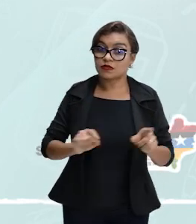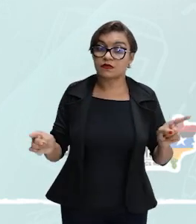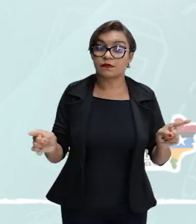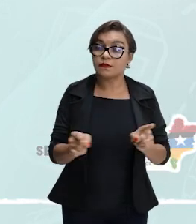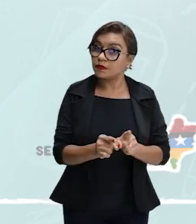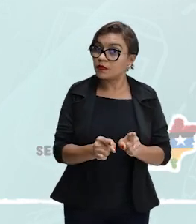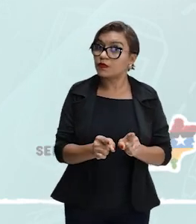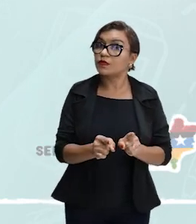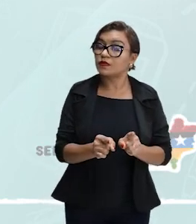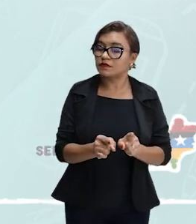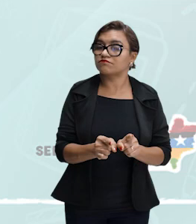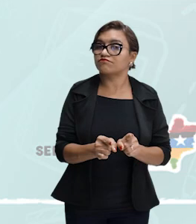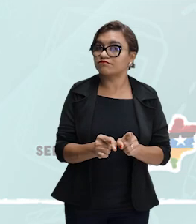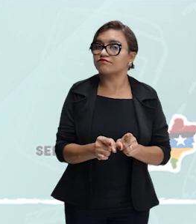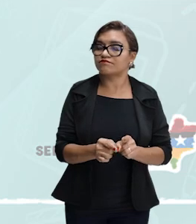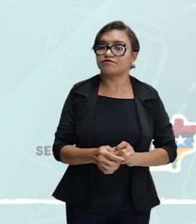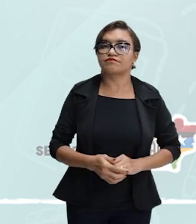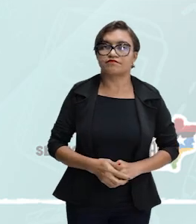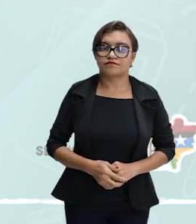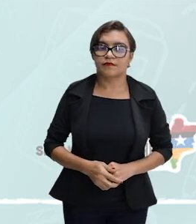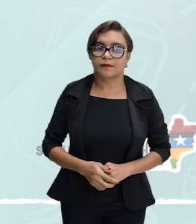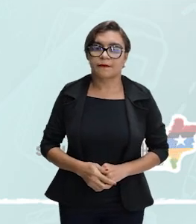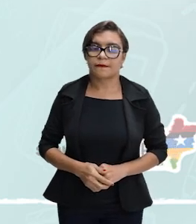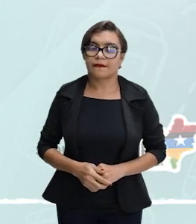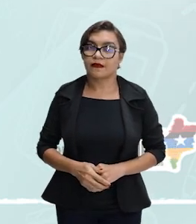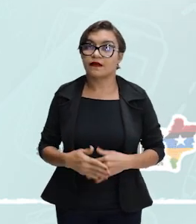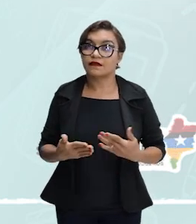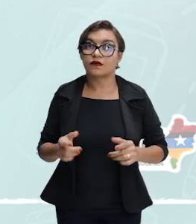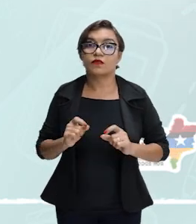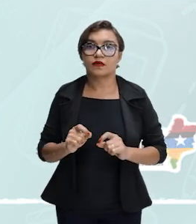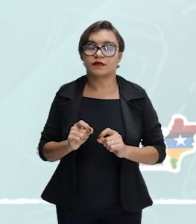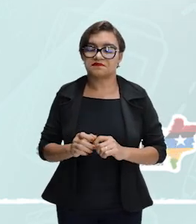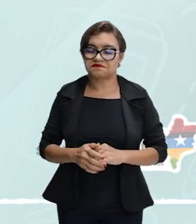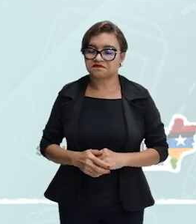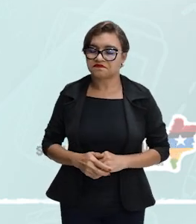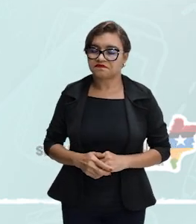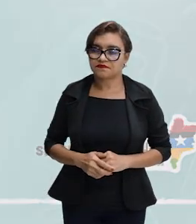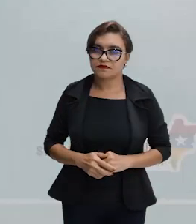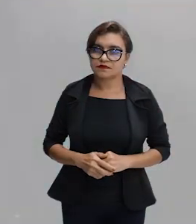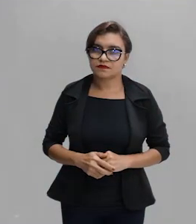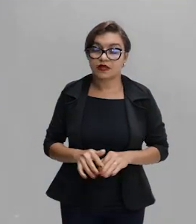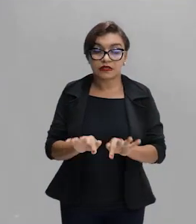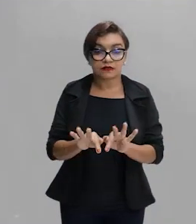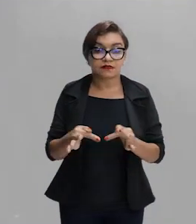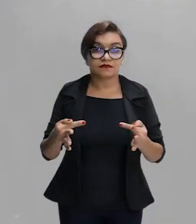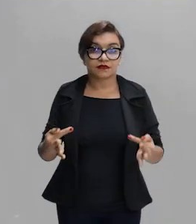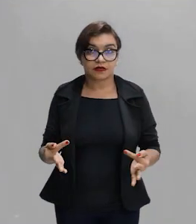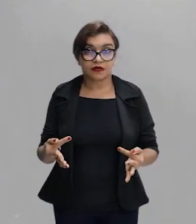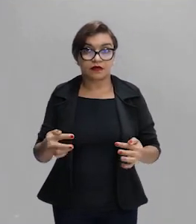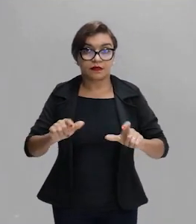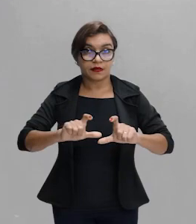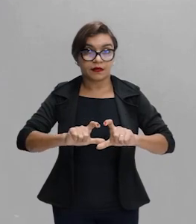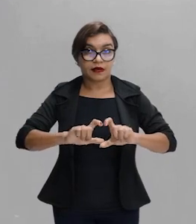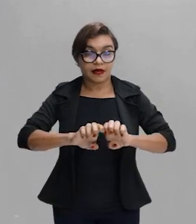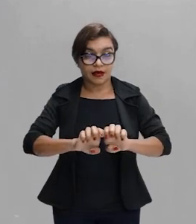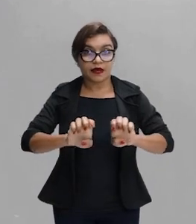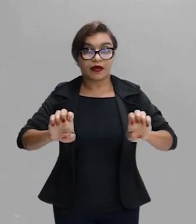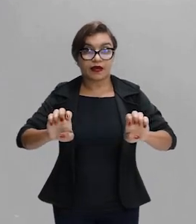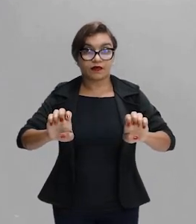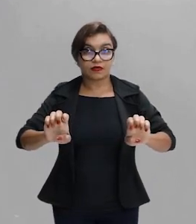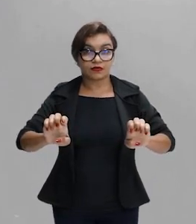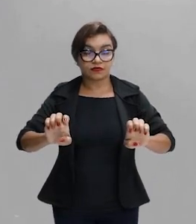sofrer um desvio muito pequeno Neste caso simplificaremos as equações da seguinte forma